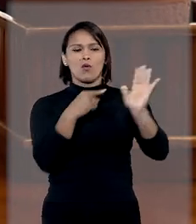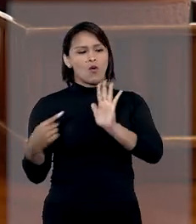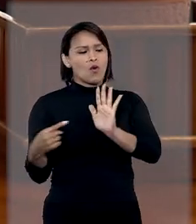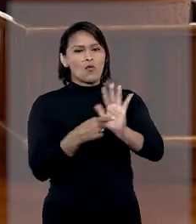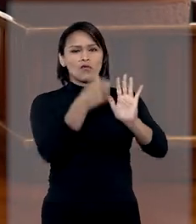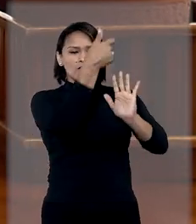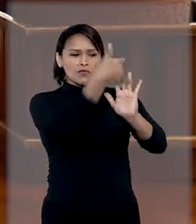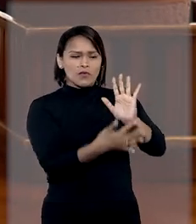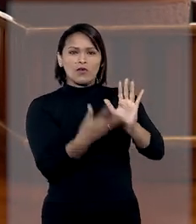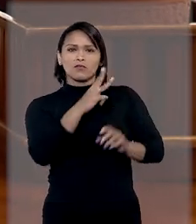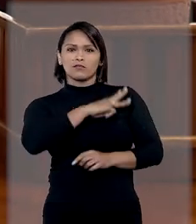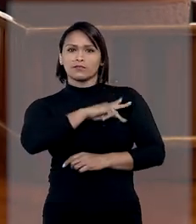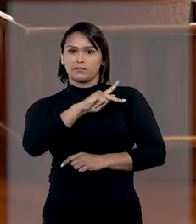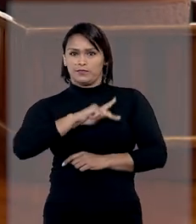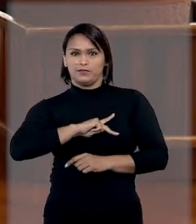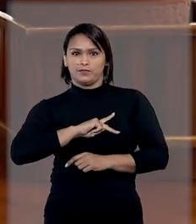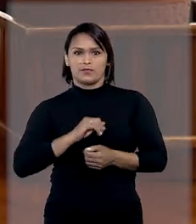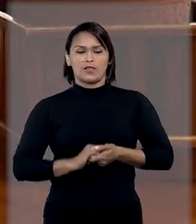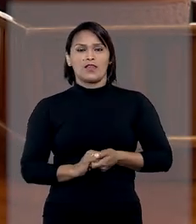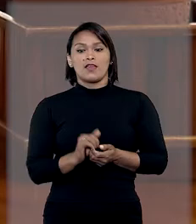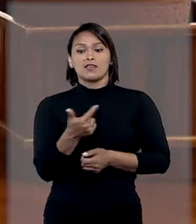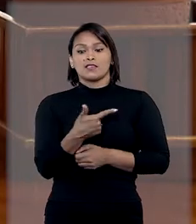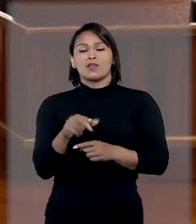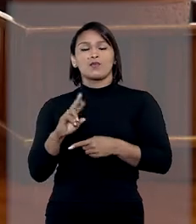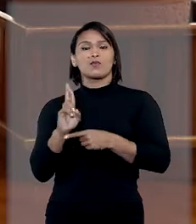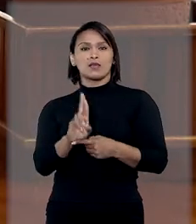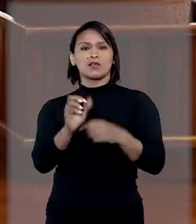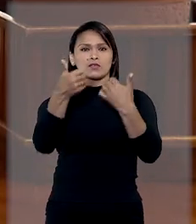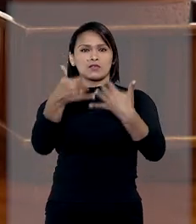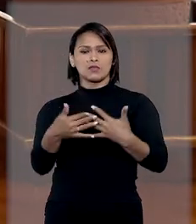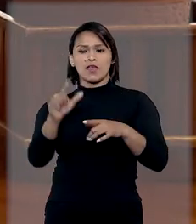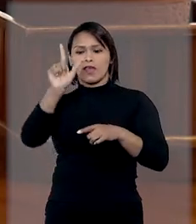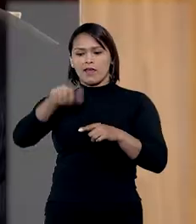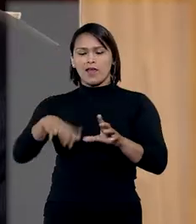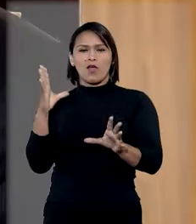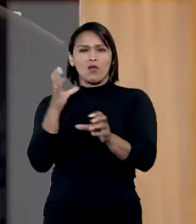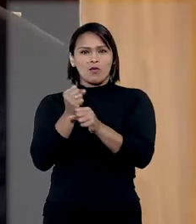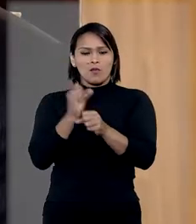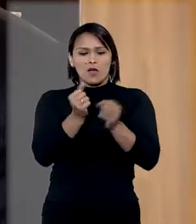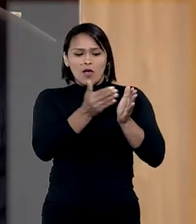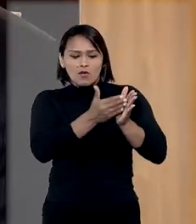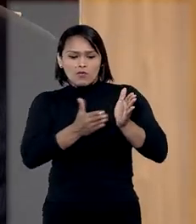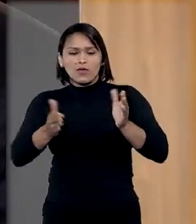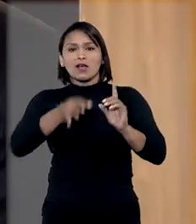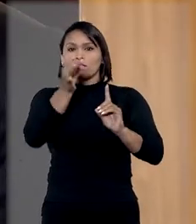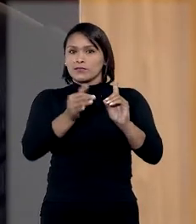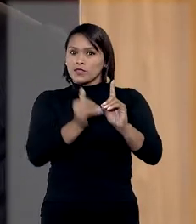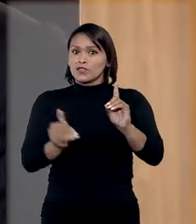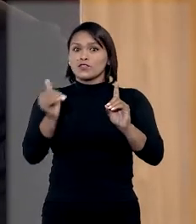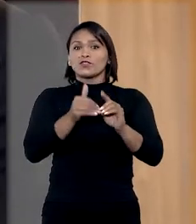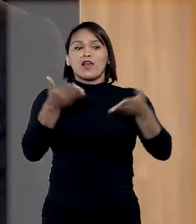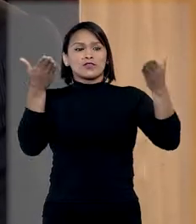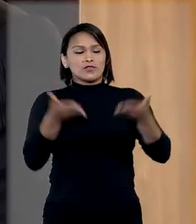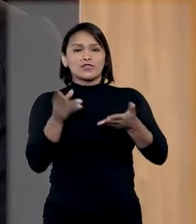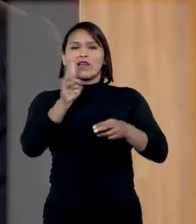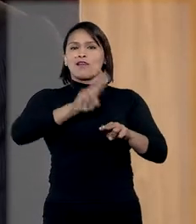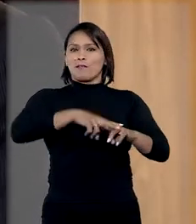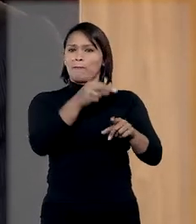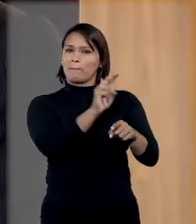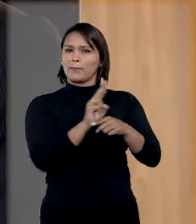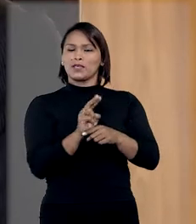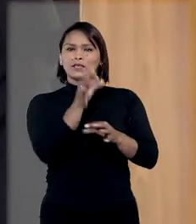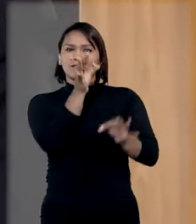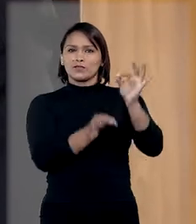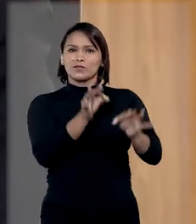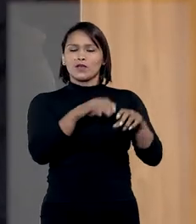acusação formalizada pelo Ministério Público. Segundo o relator, esse quadro, somado ao prazo em que a magistrada já está presa preventivamente,